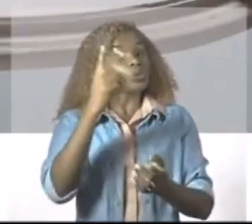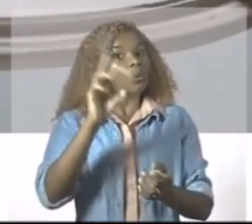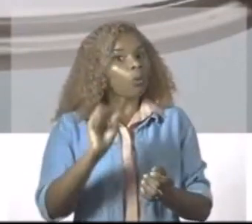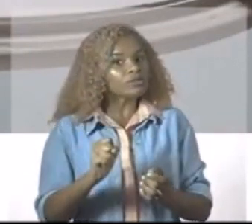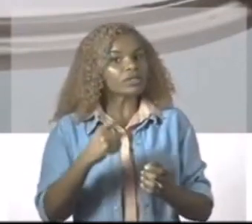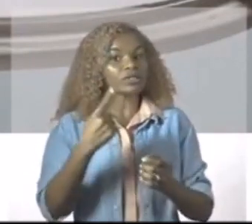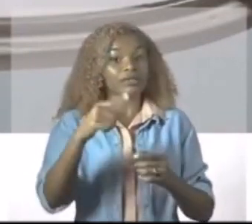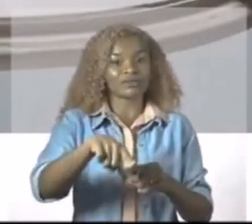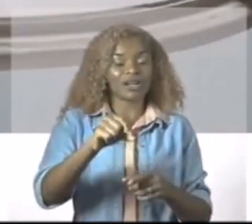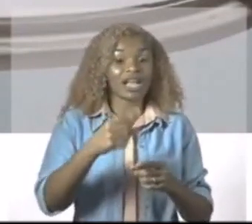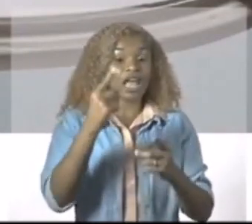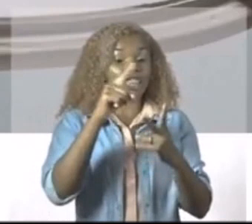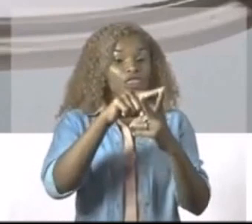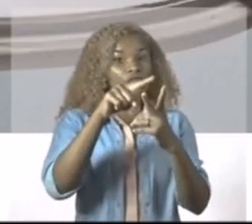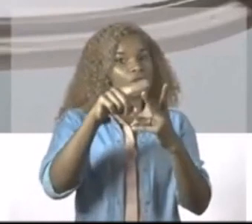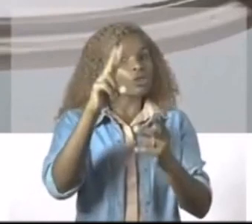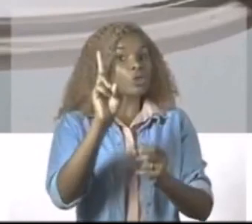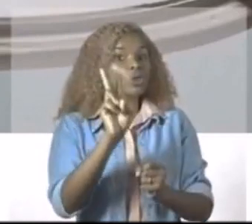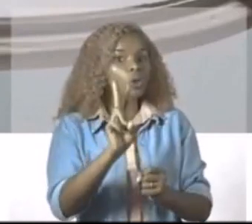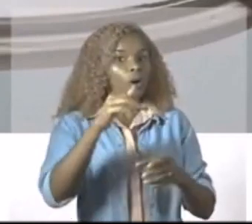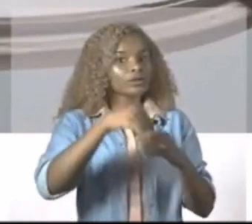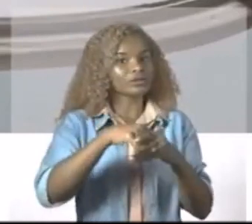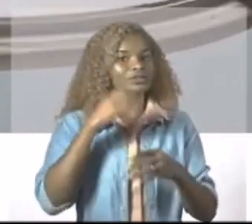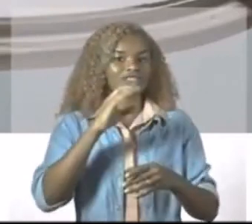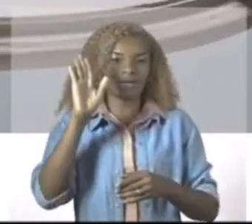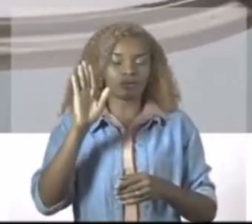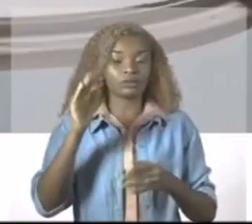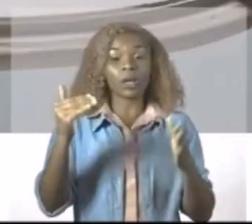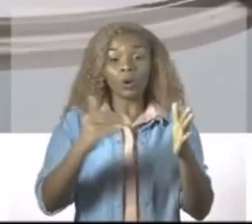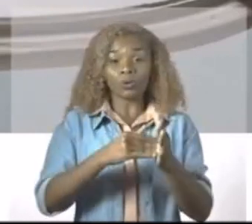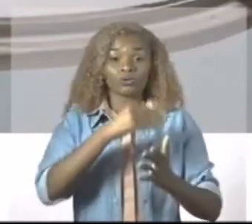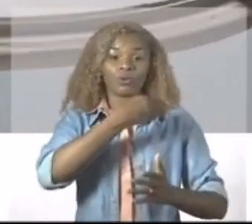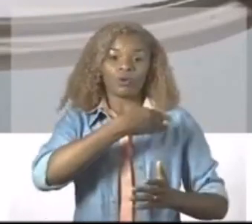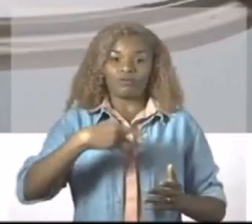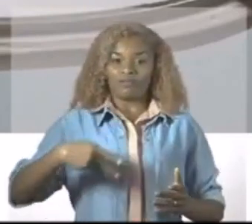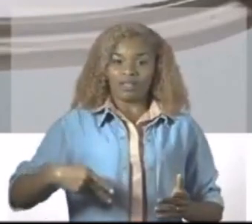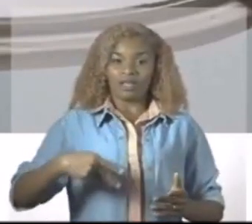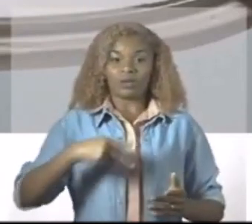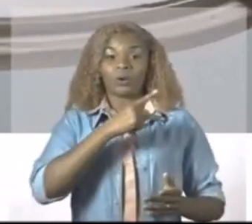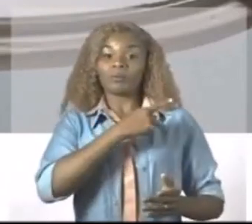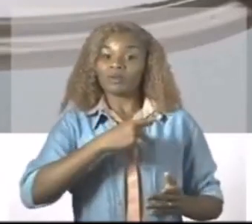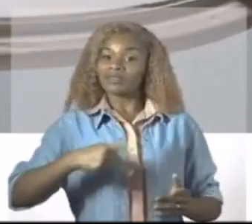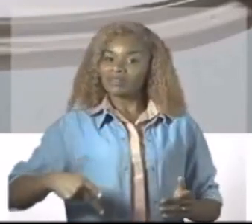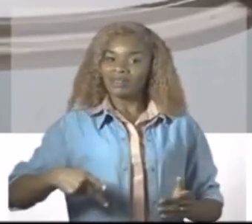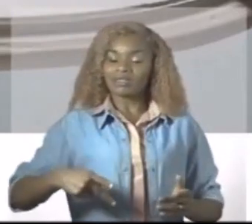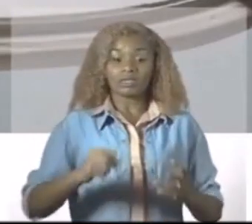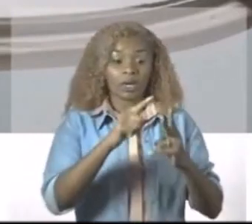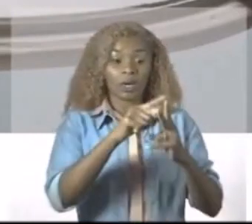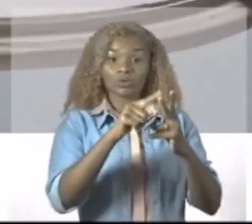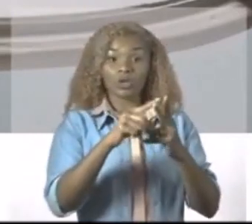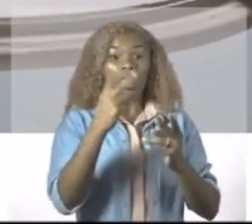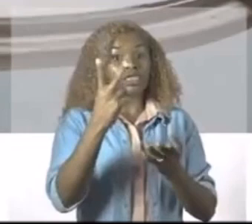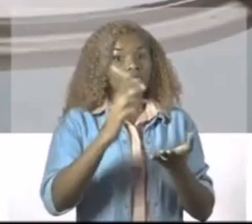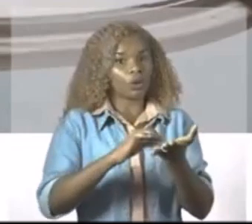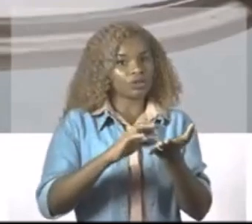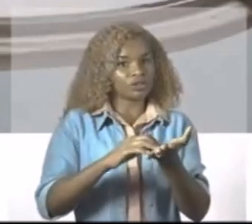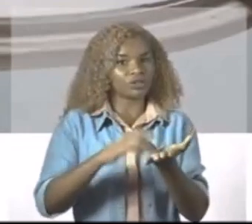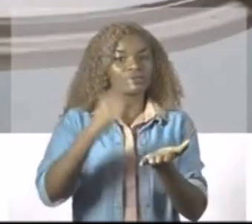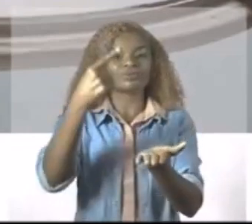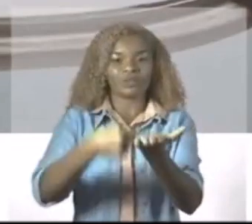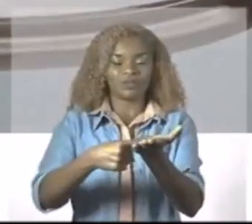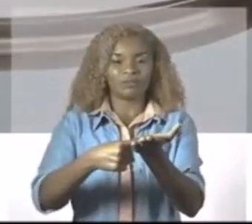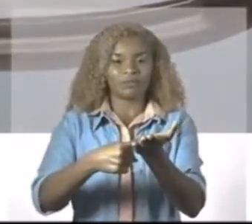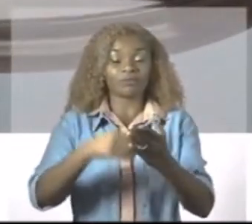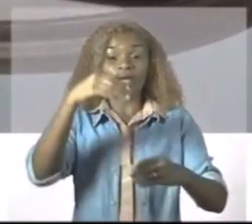vezes pra elegermos dois candidatos. Por último, governador e presidente. Os dois são dois dígitos e Confirma.